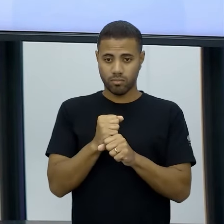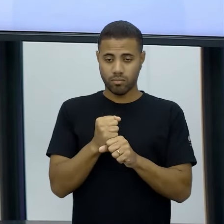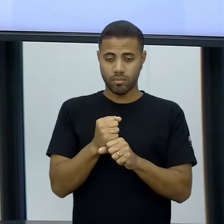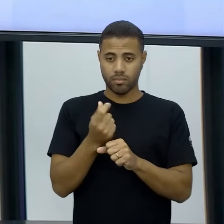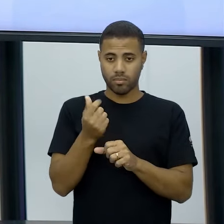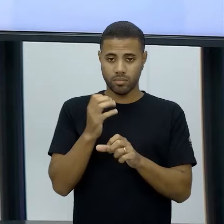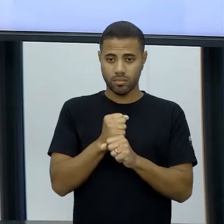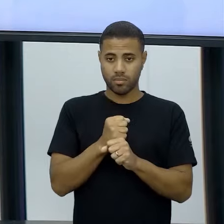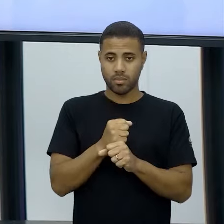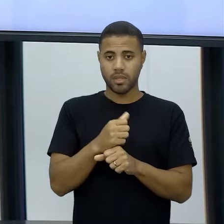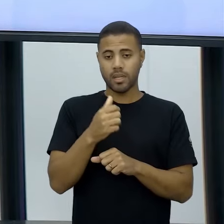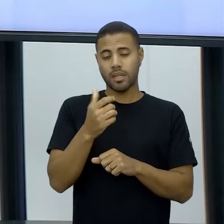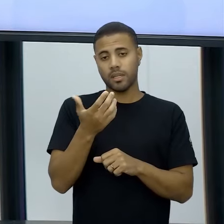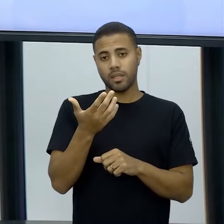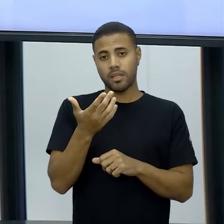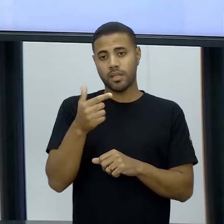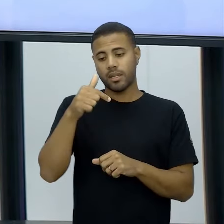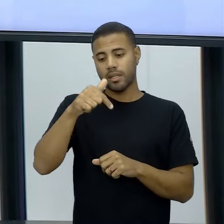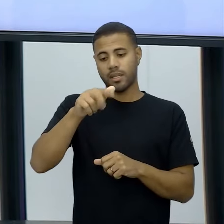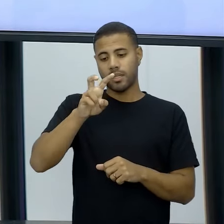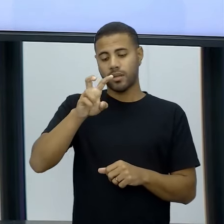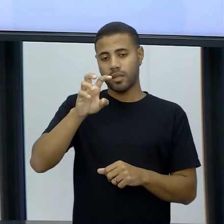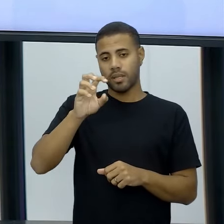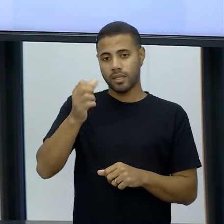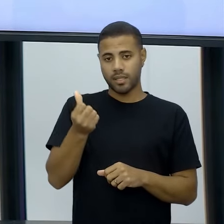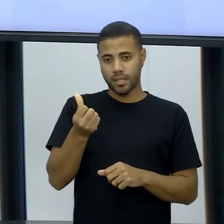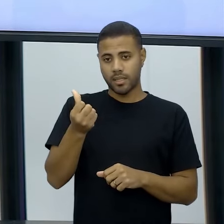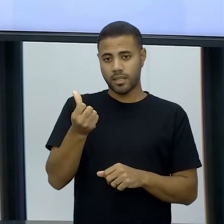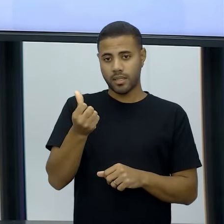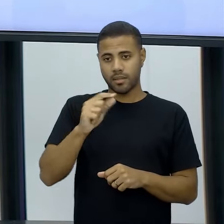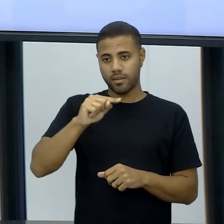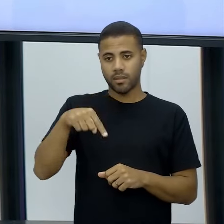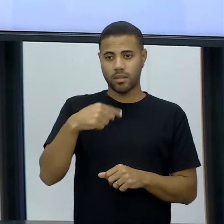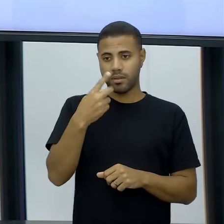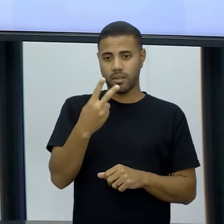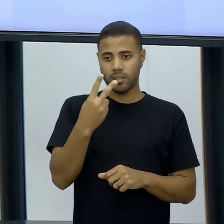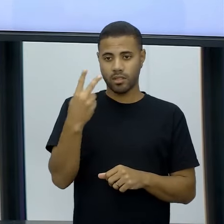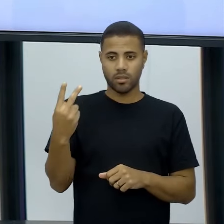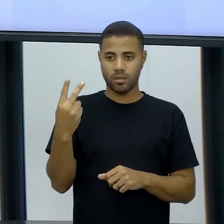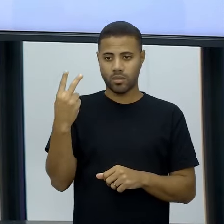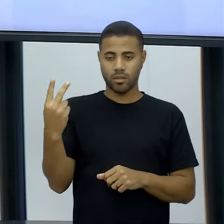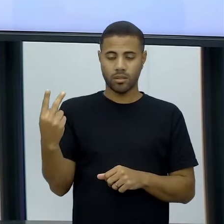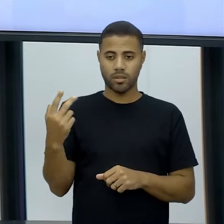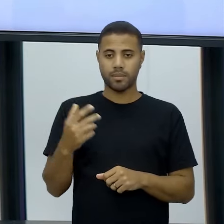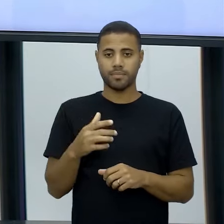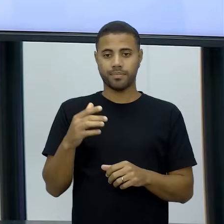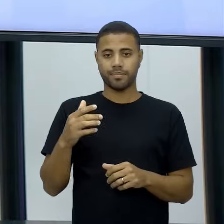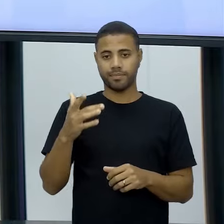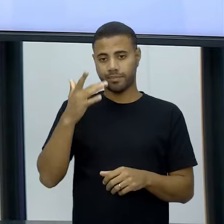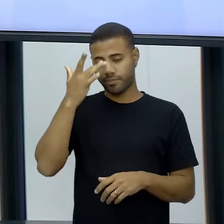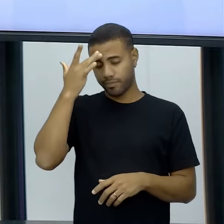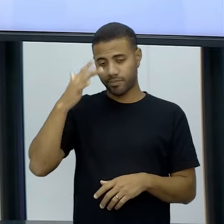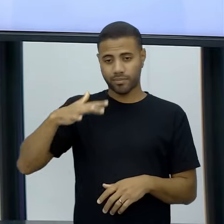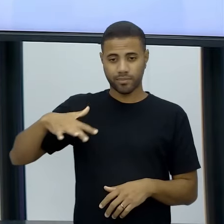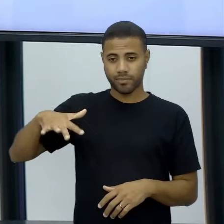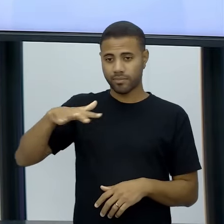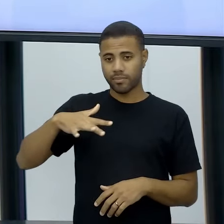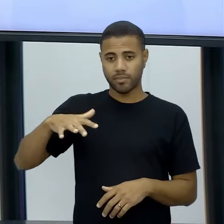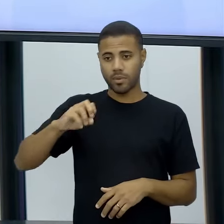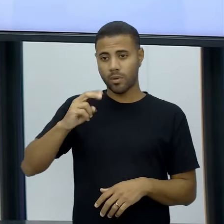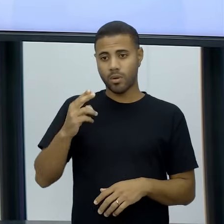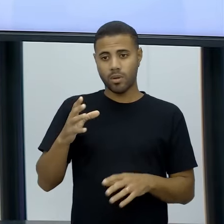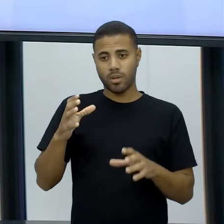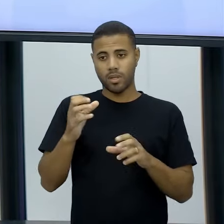756,22 habitantes, ou, se você quiser, a gente arredonda para